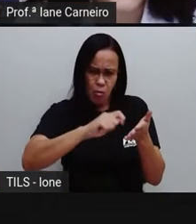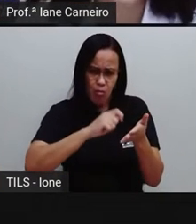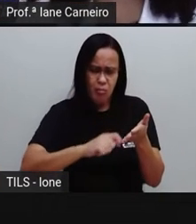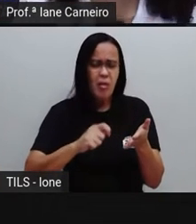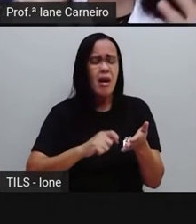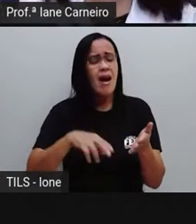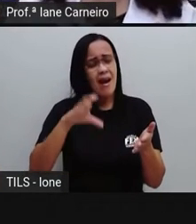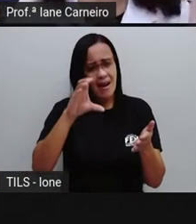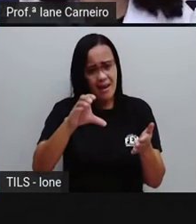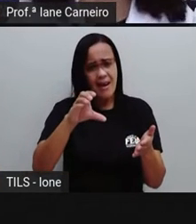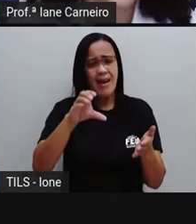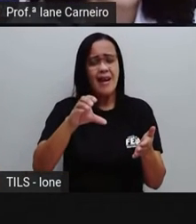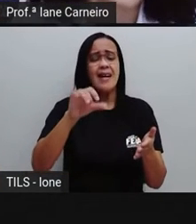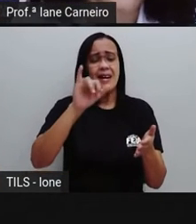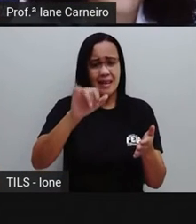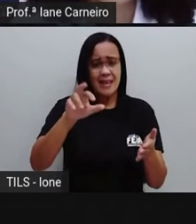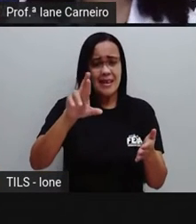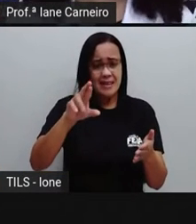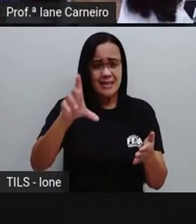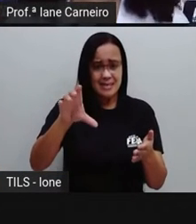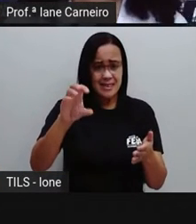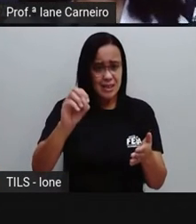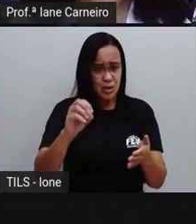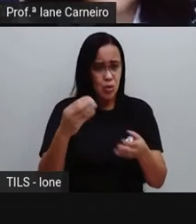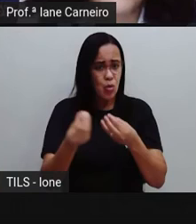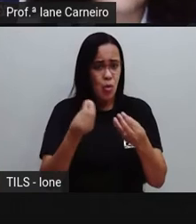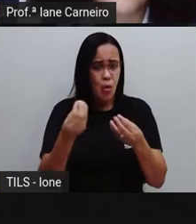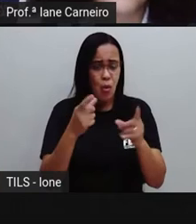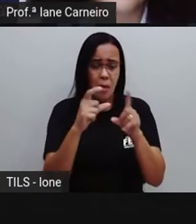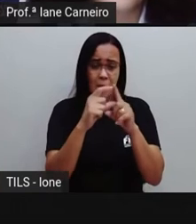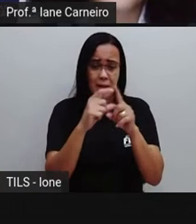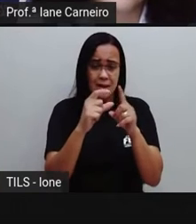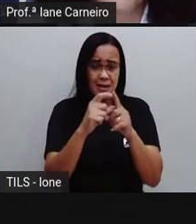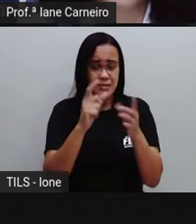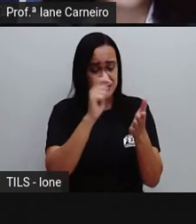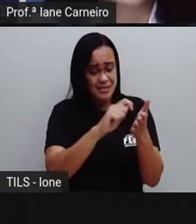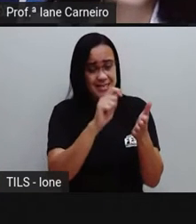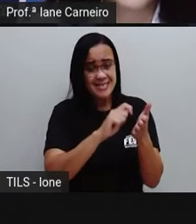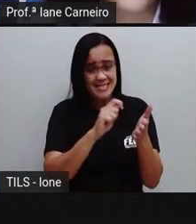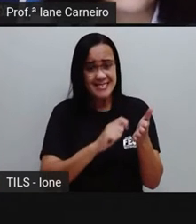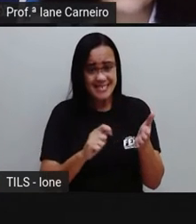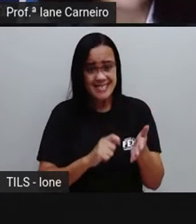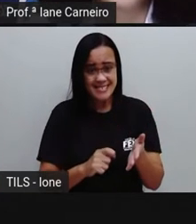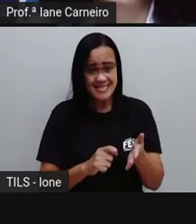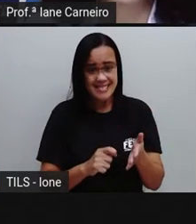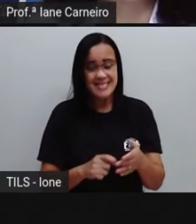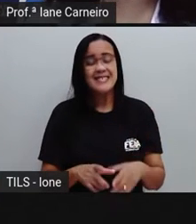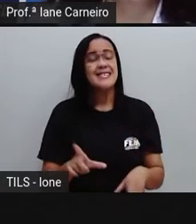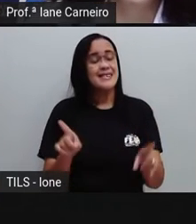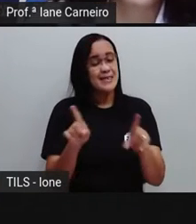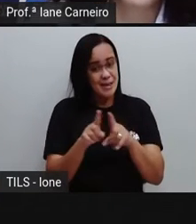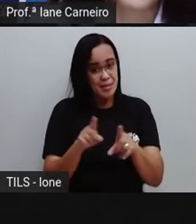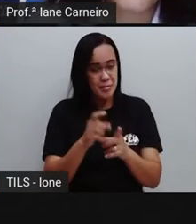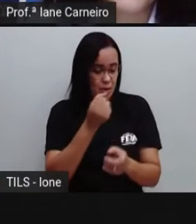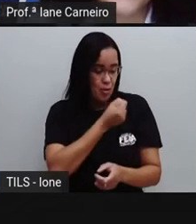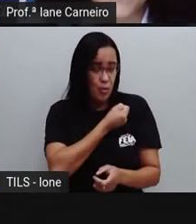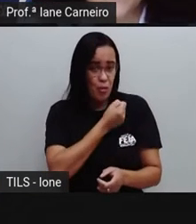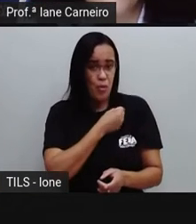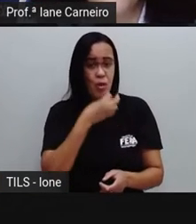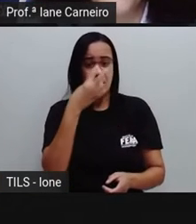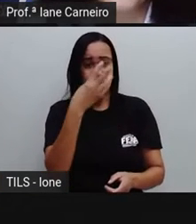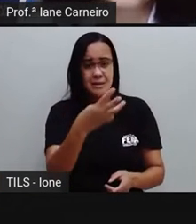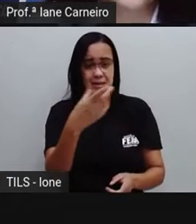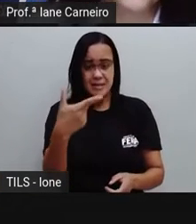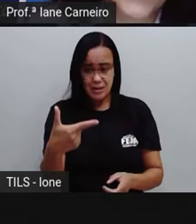palavra circo, você já vai saber, tá bom? Então, olha só, na página 32, ela fala assim, O que é o que